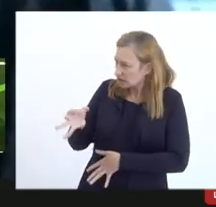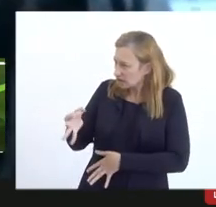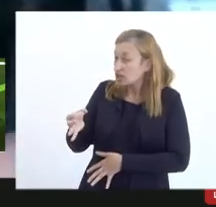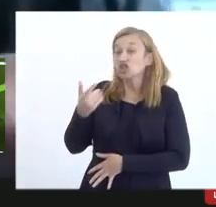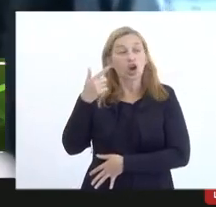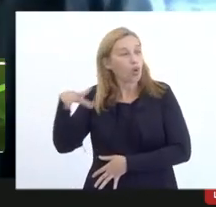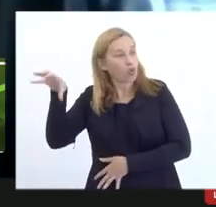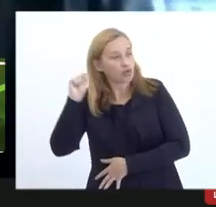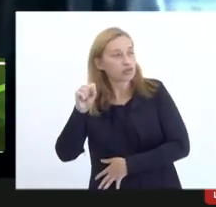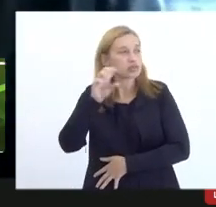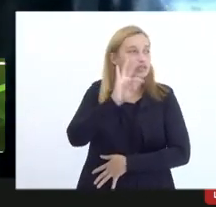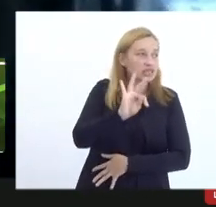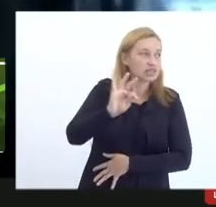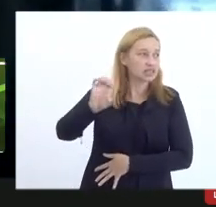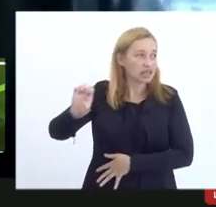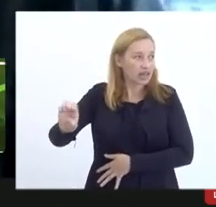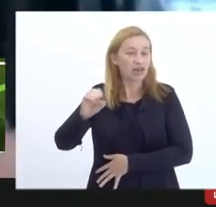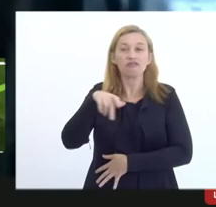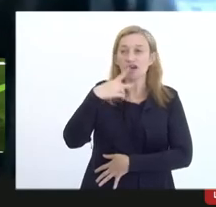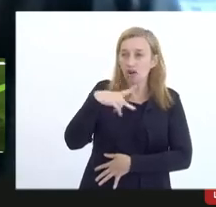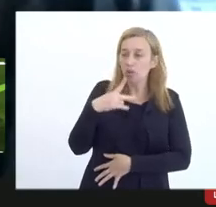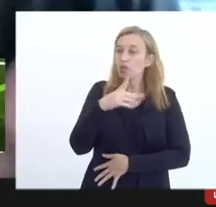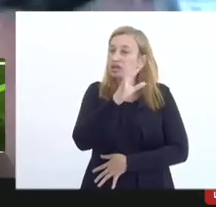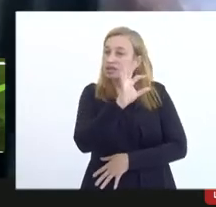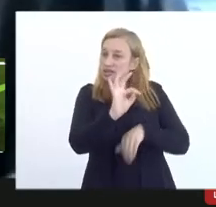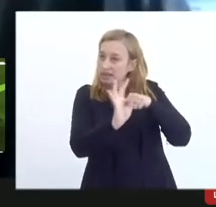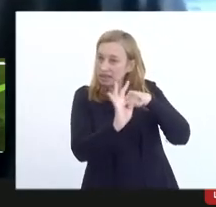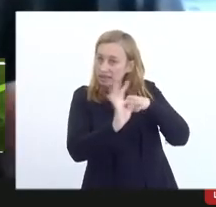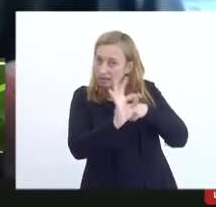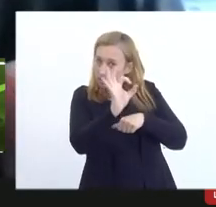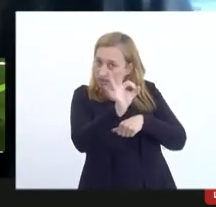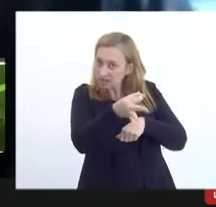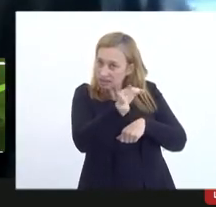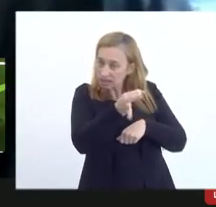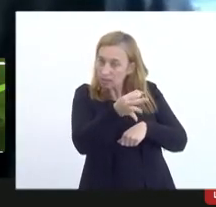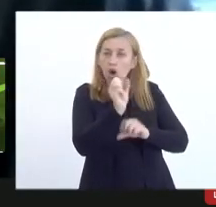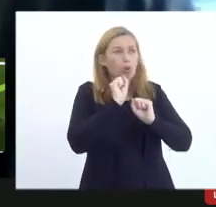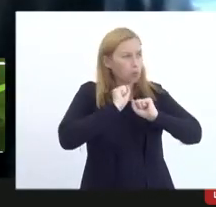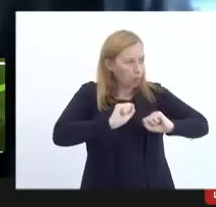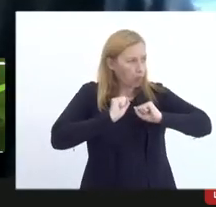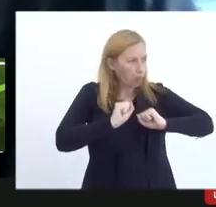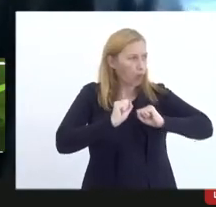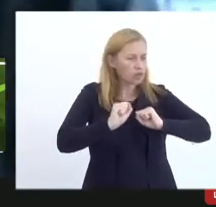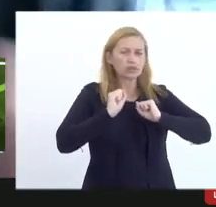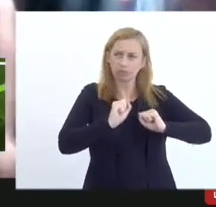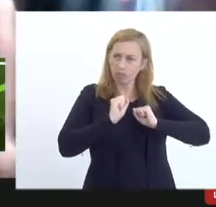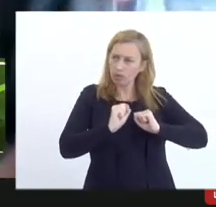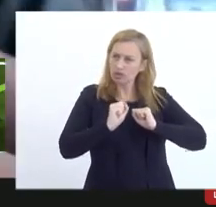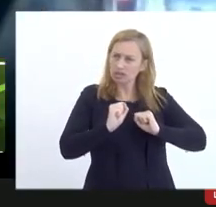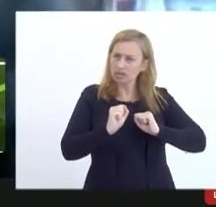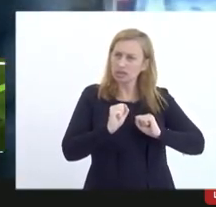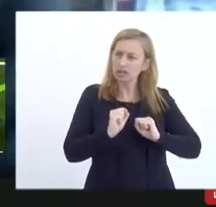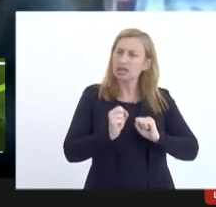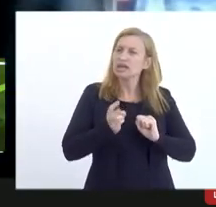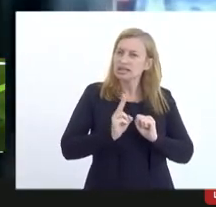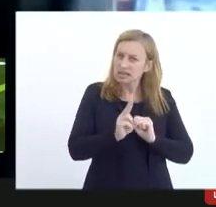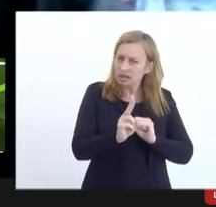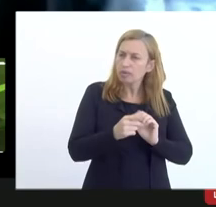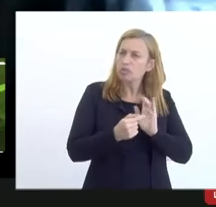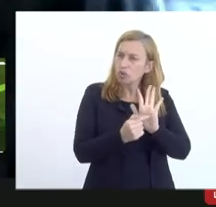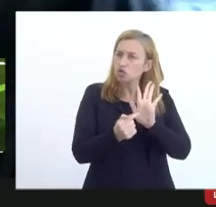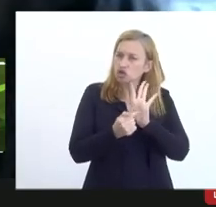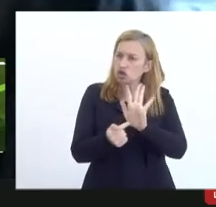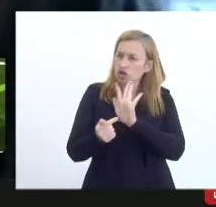TCE, o TCE diz que, tecnicamente, isso pode ser, sempre se referenciando